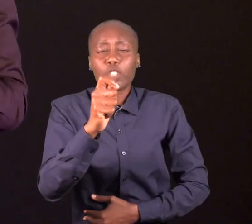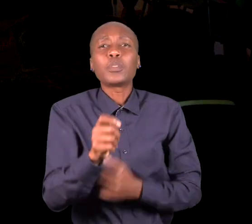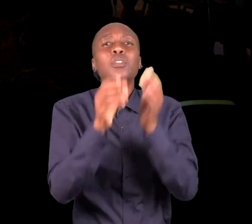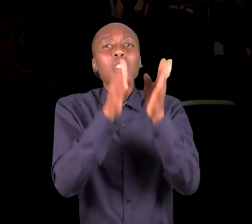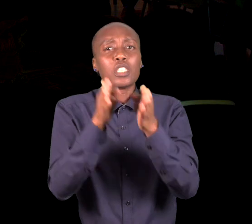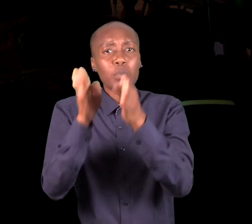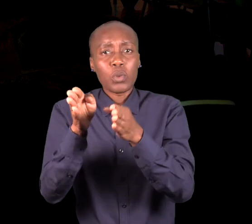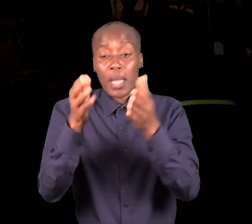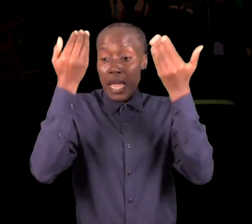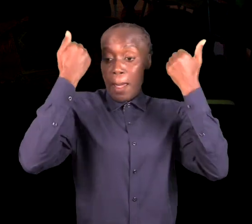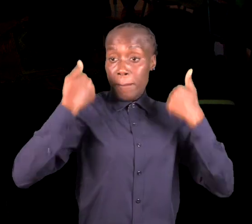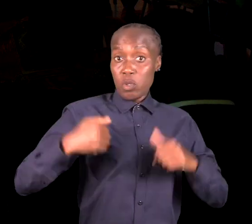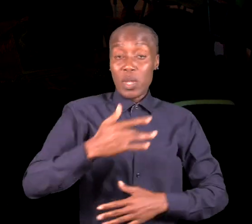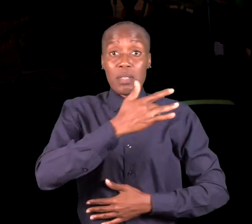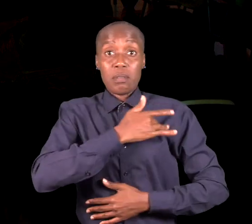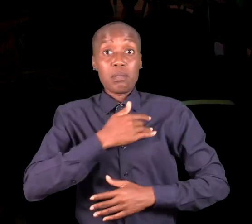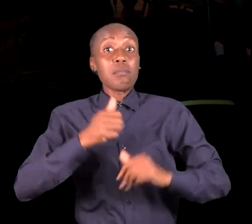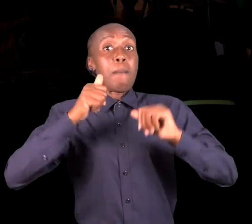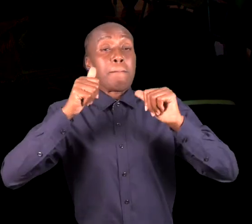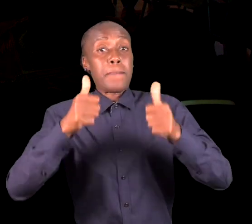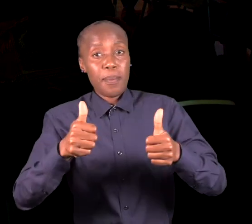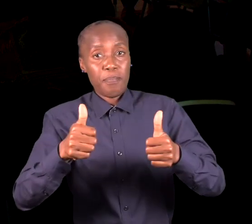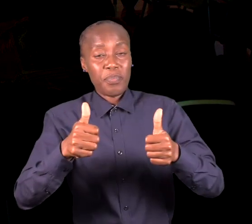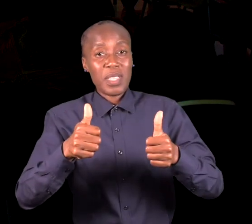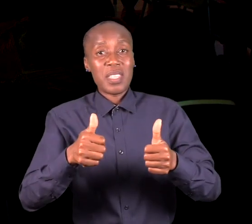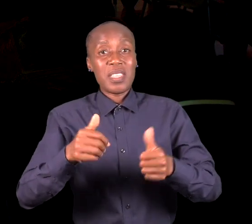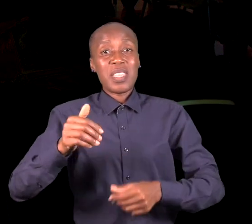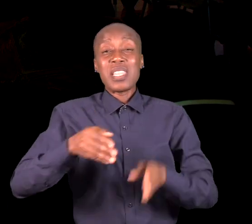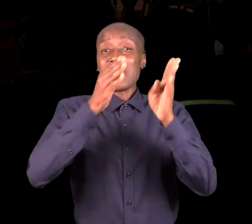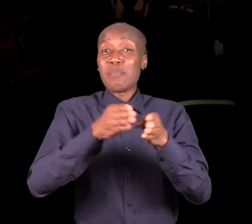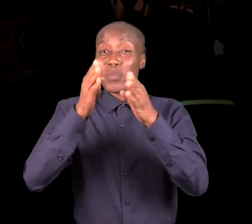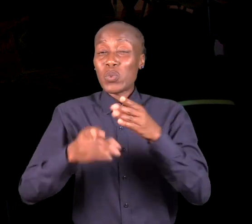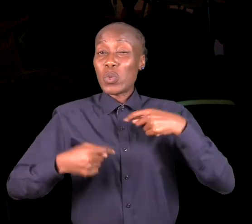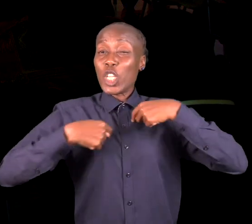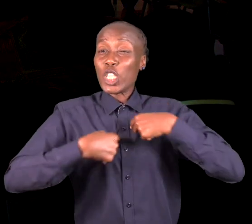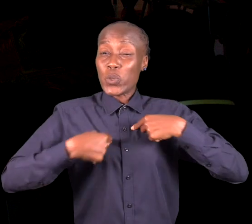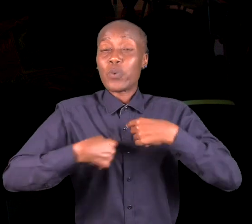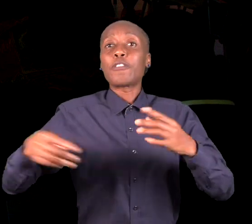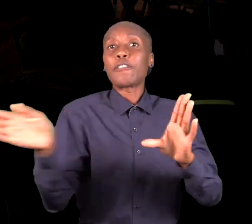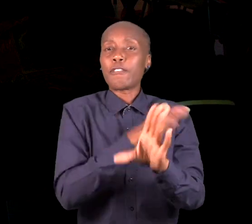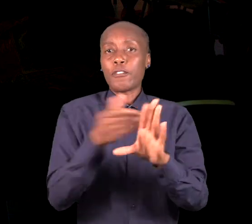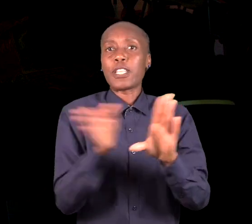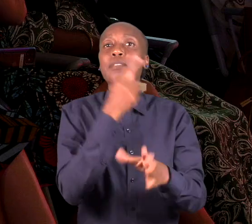como forma de garantir o bem-estar emocional das vítimas de violência.